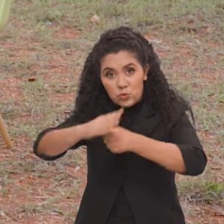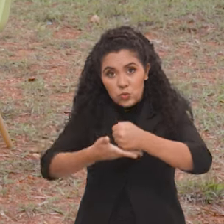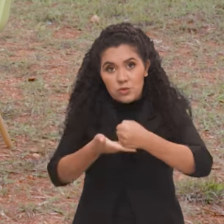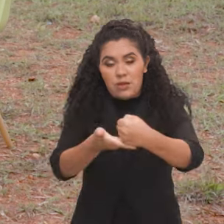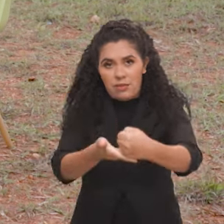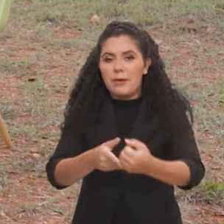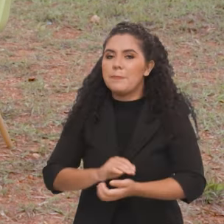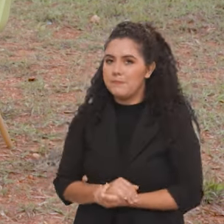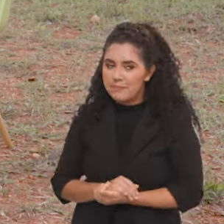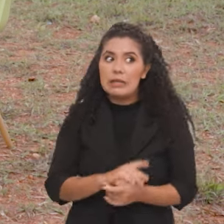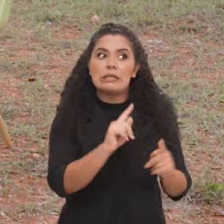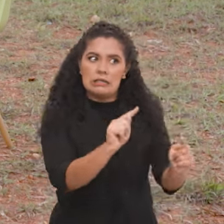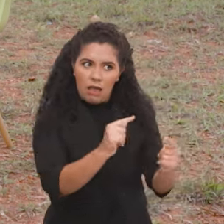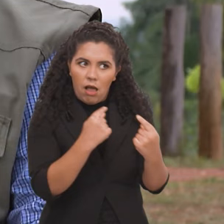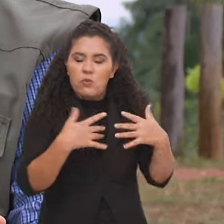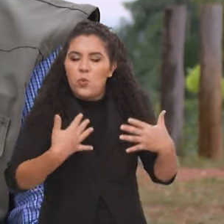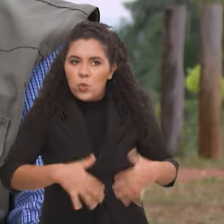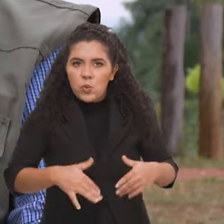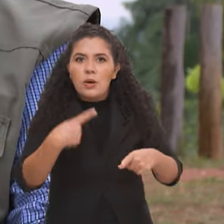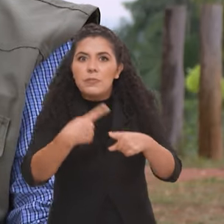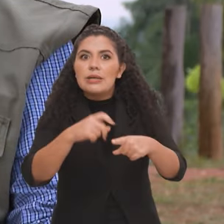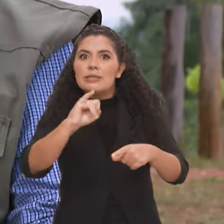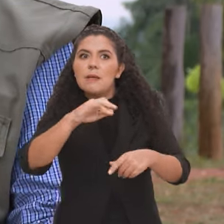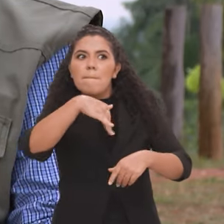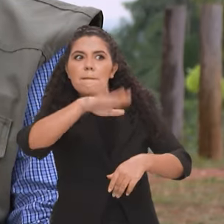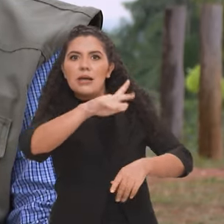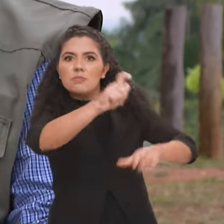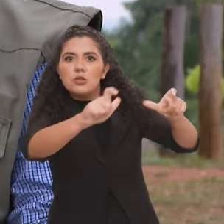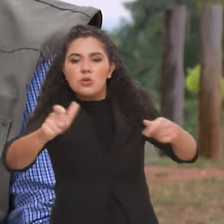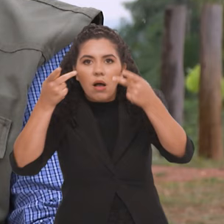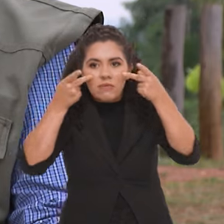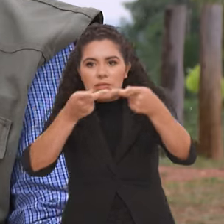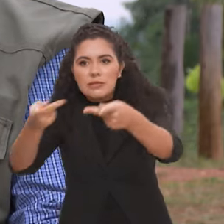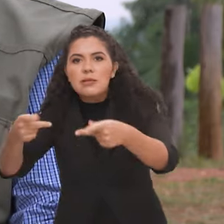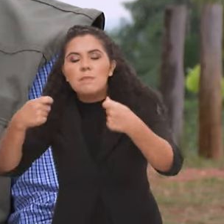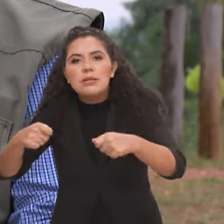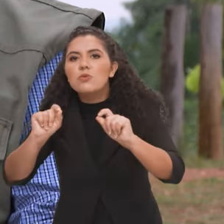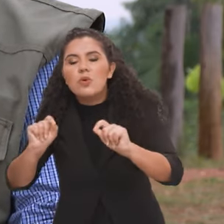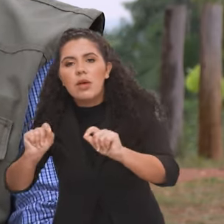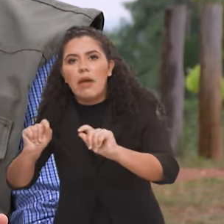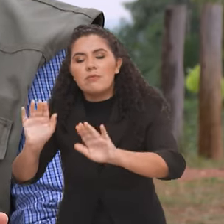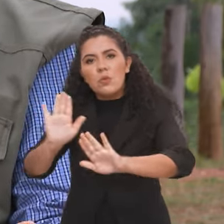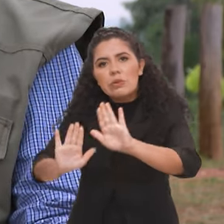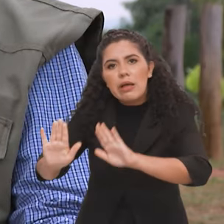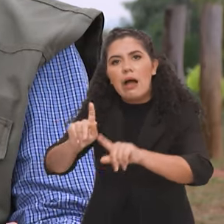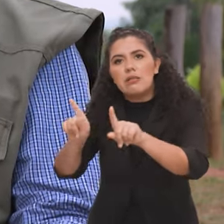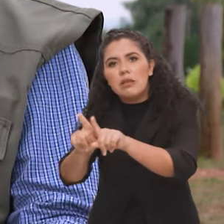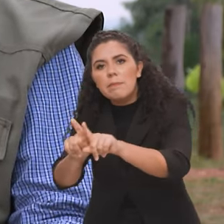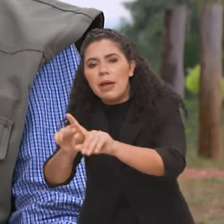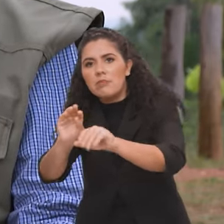desafio, por um lado, porque quanto mais visitante, significa mais cuidado, mais atividade de